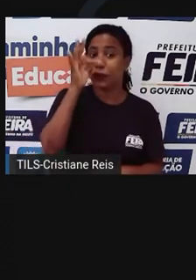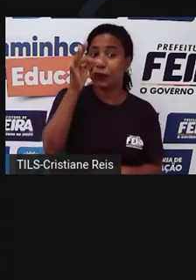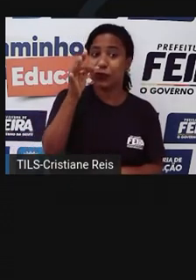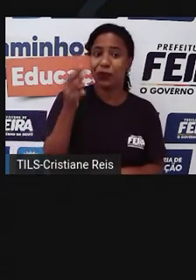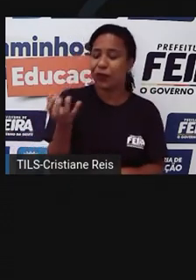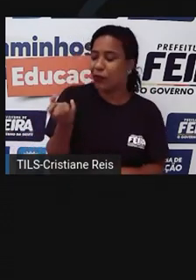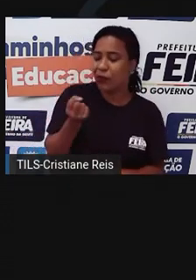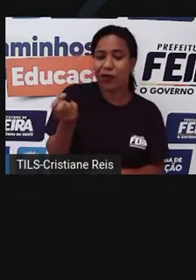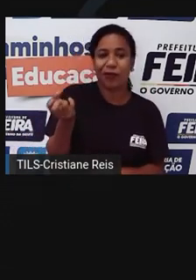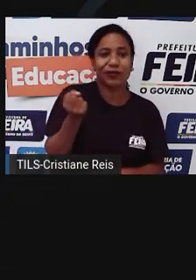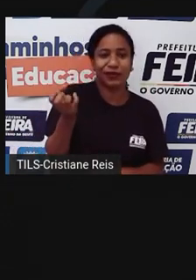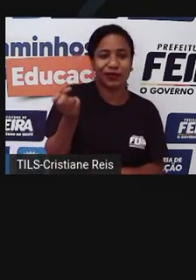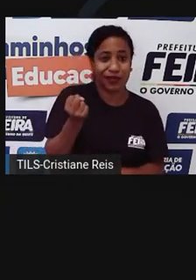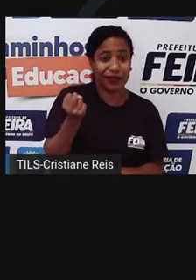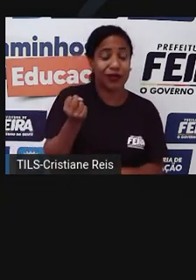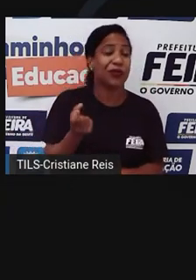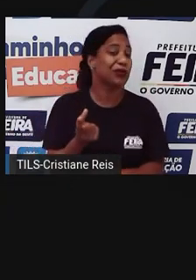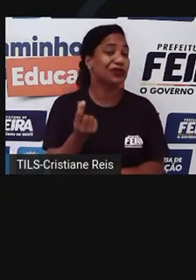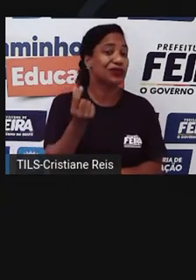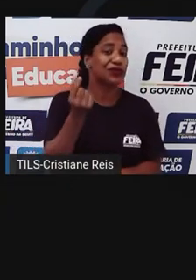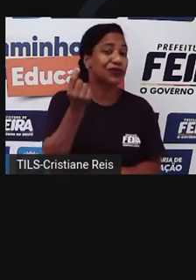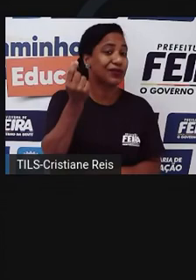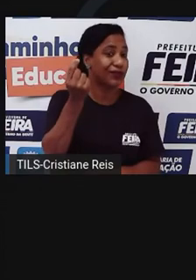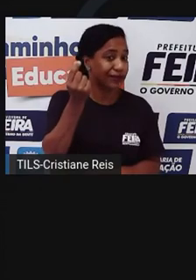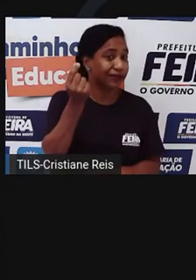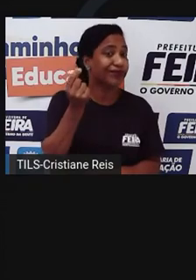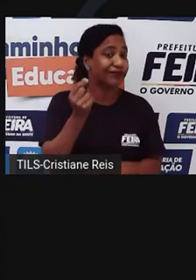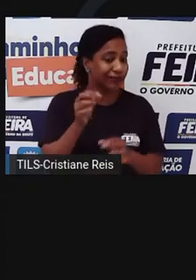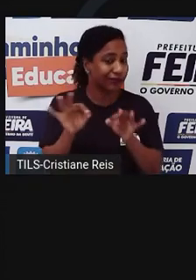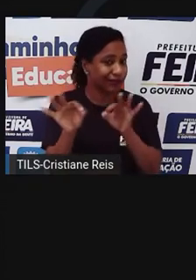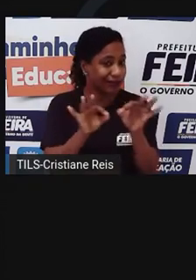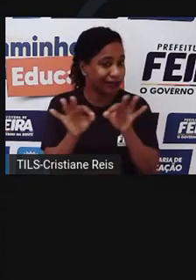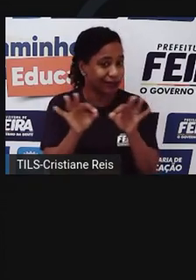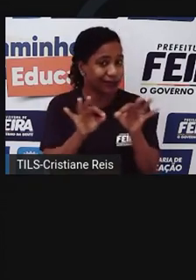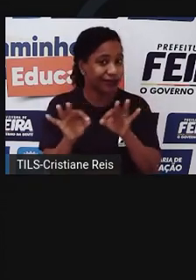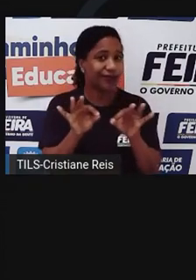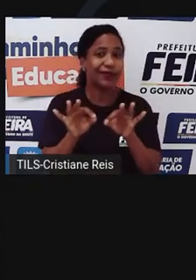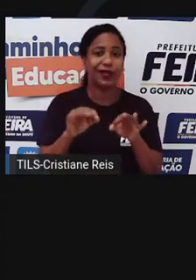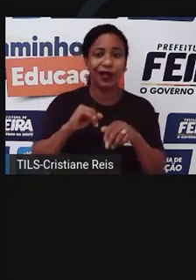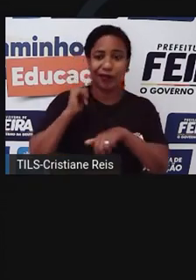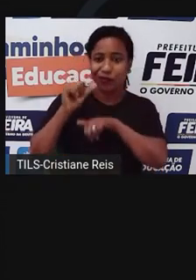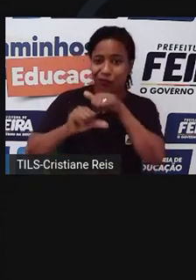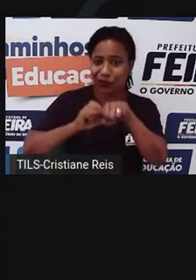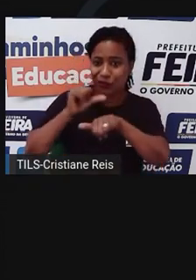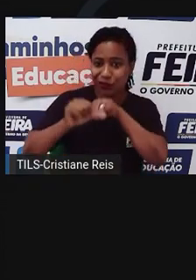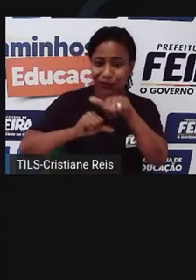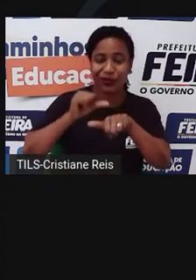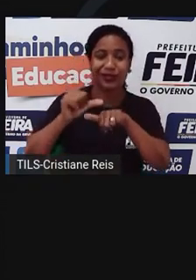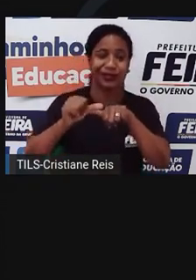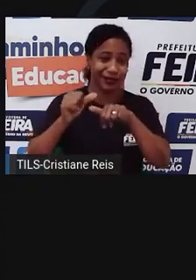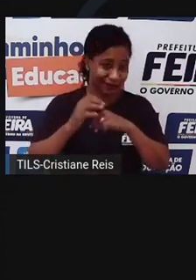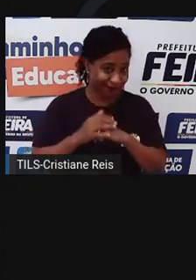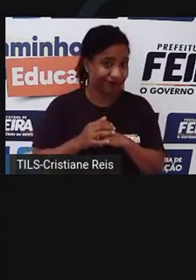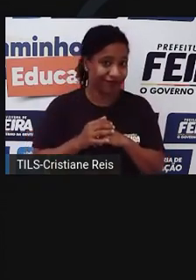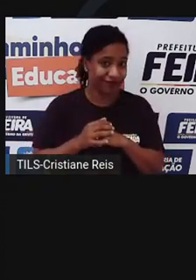aposentar? Em qual o valor que ela quer? Ainda mais com toda essa mudança, não vai ser suficiente.